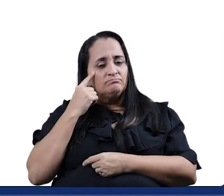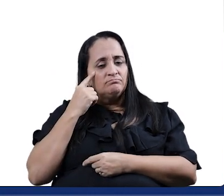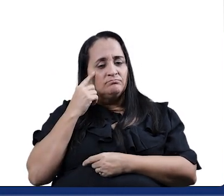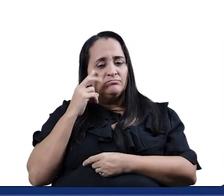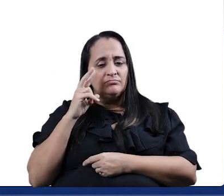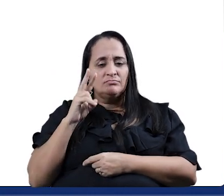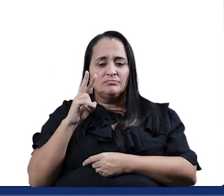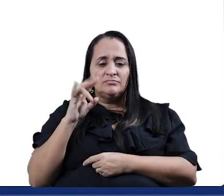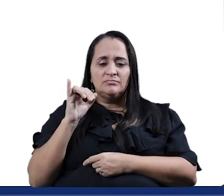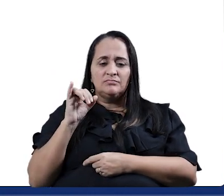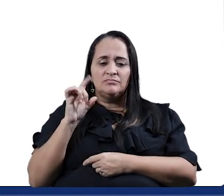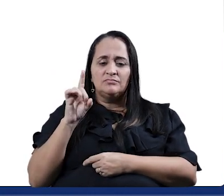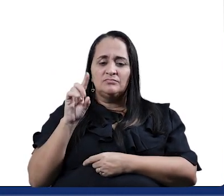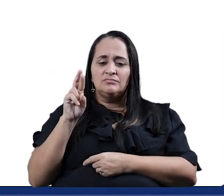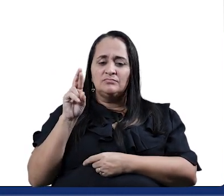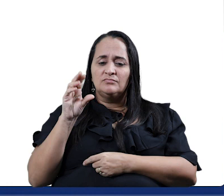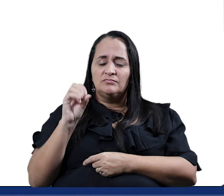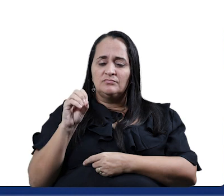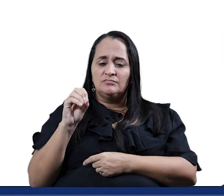vidro.